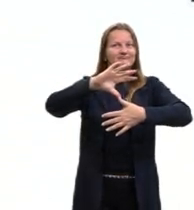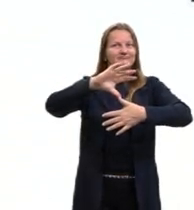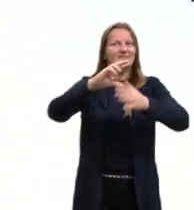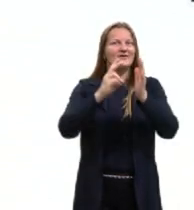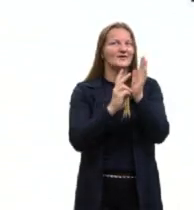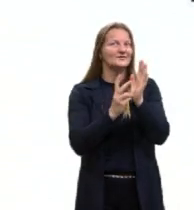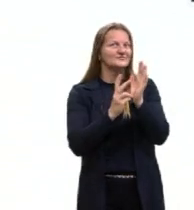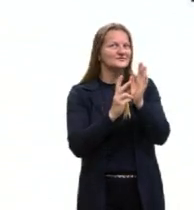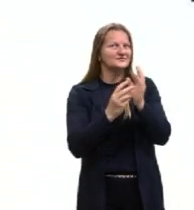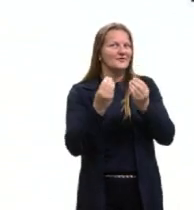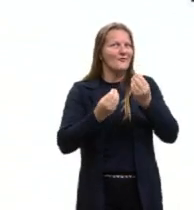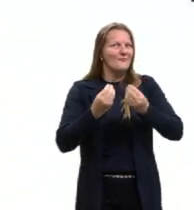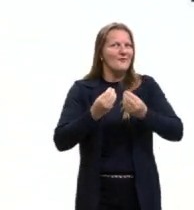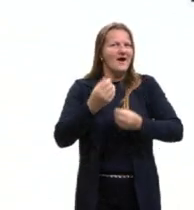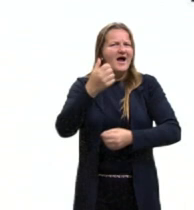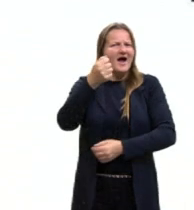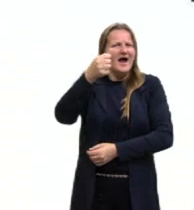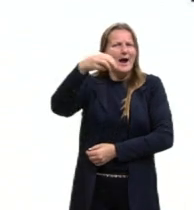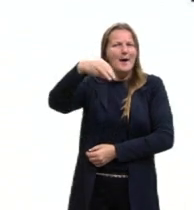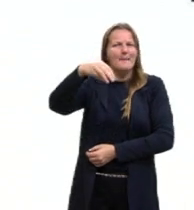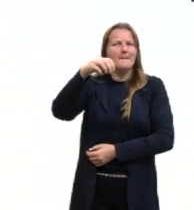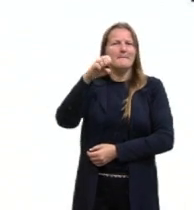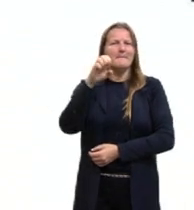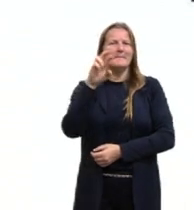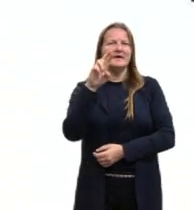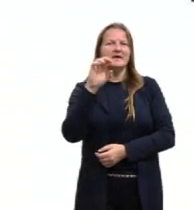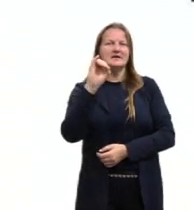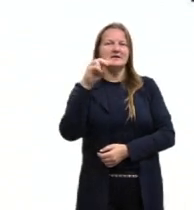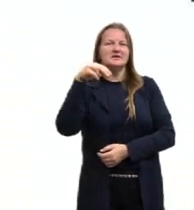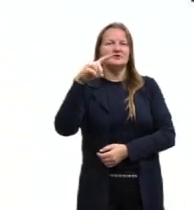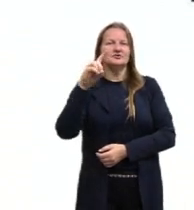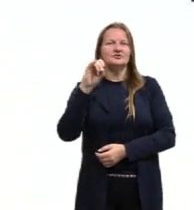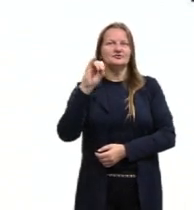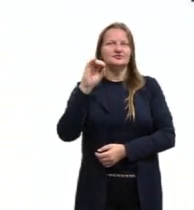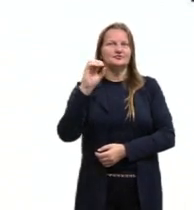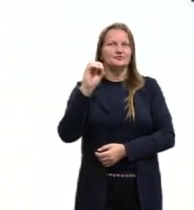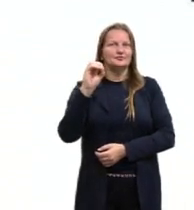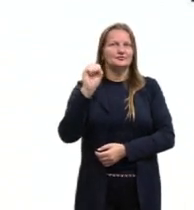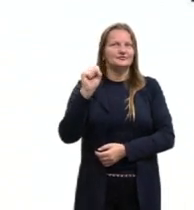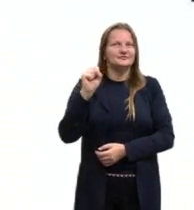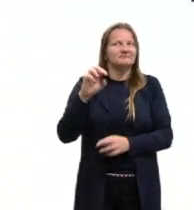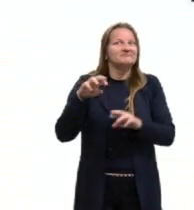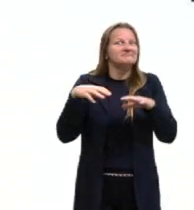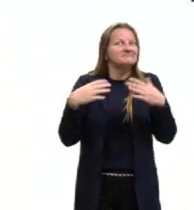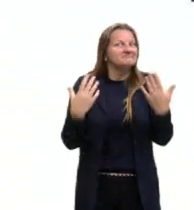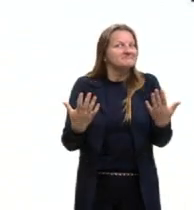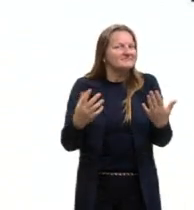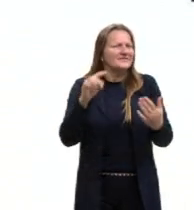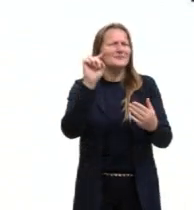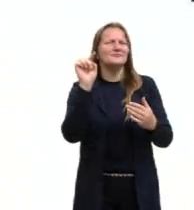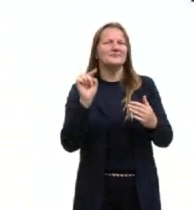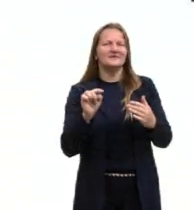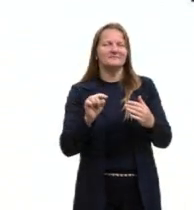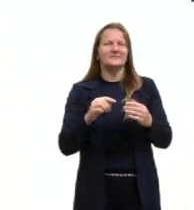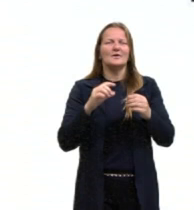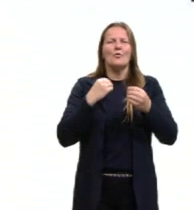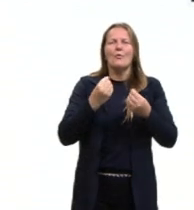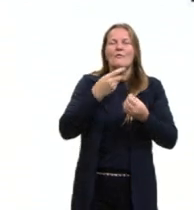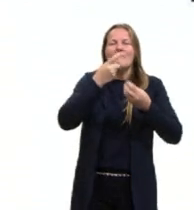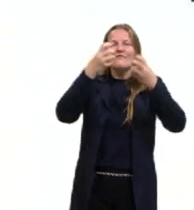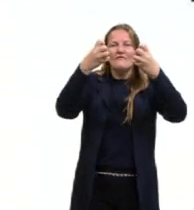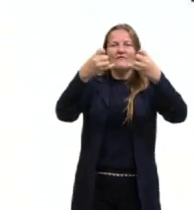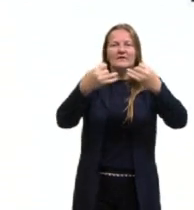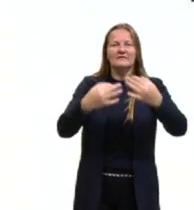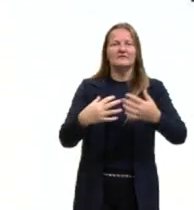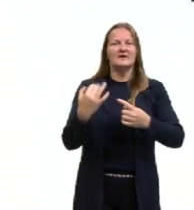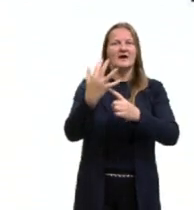O que que é a arte dos povos ameríndios, né? Primeiro é importante situar que quando nós falamos